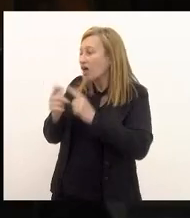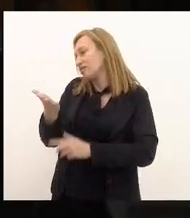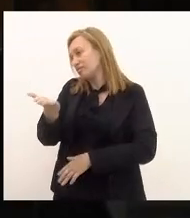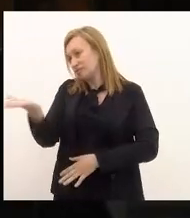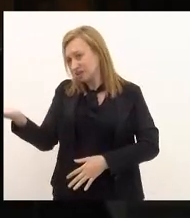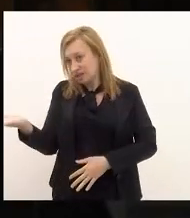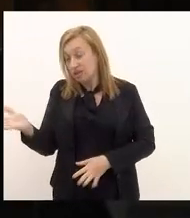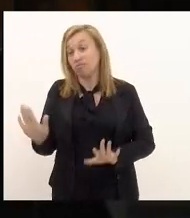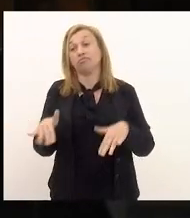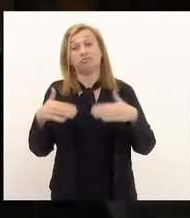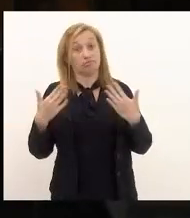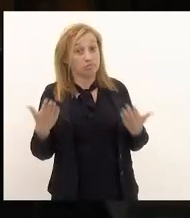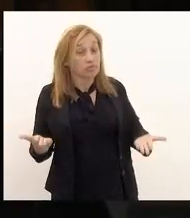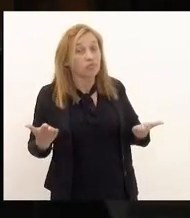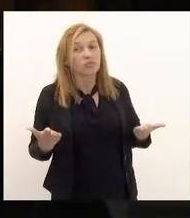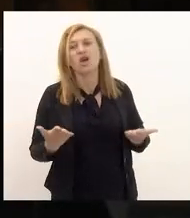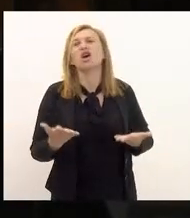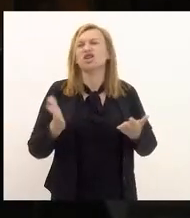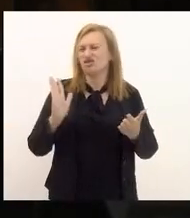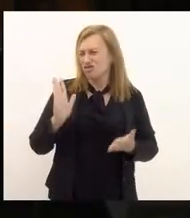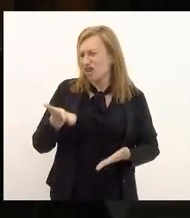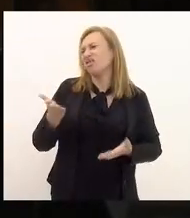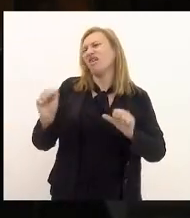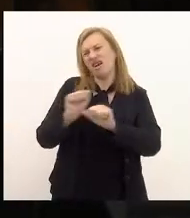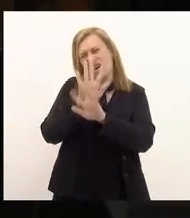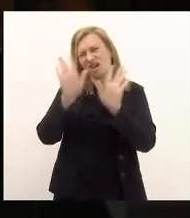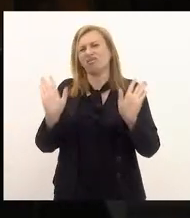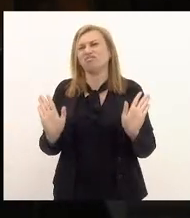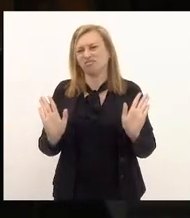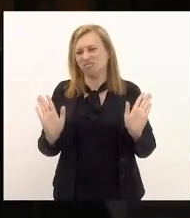ora eu acho que já está muito claro